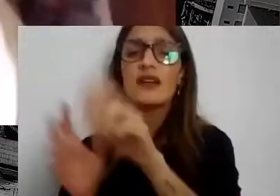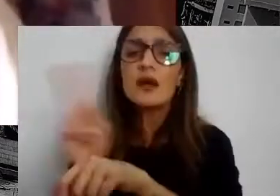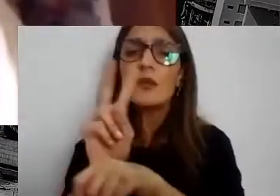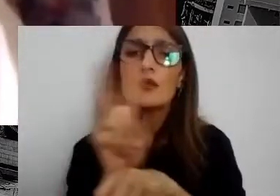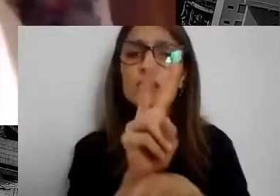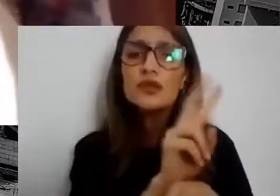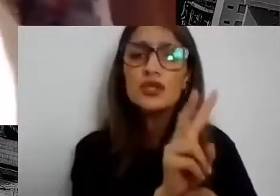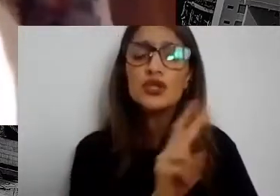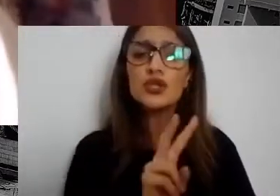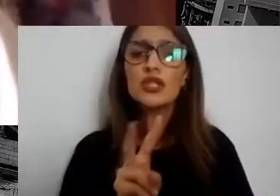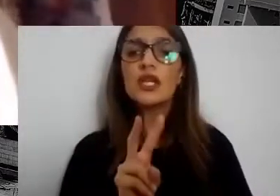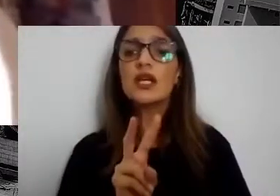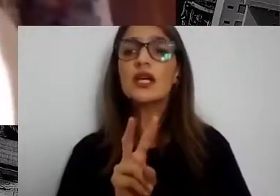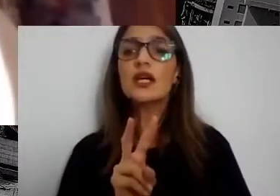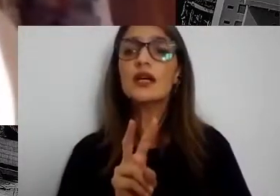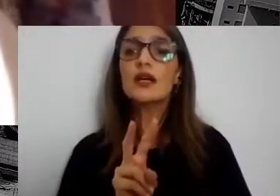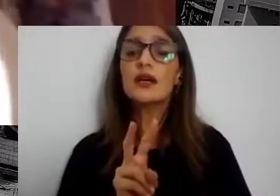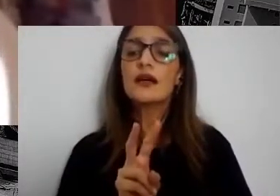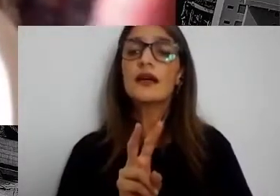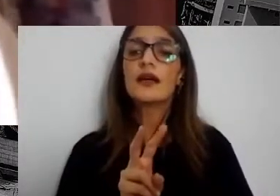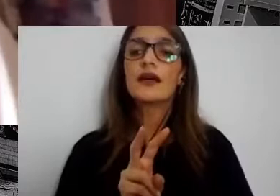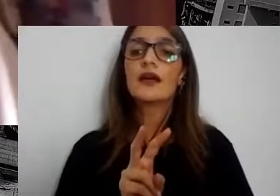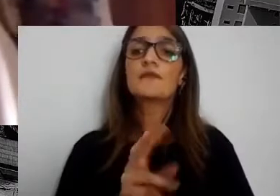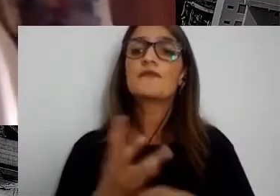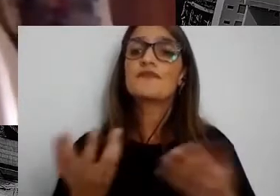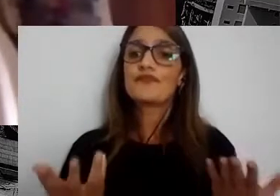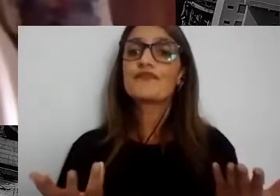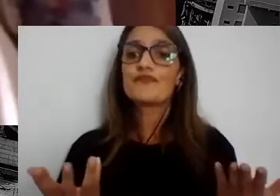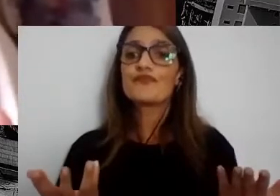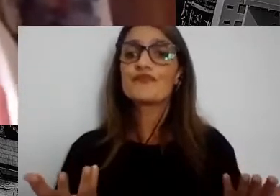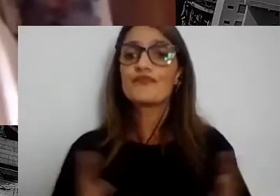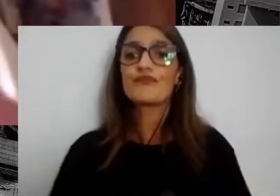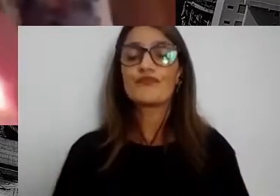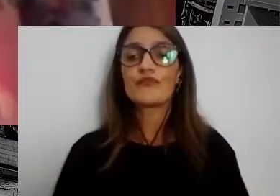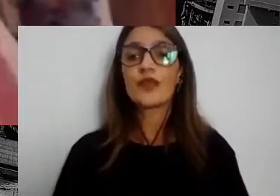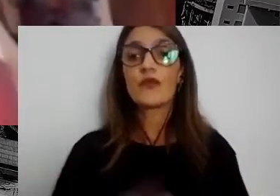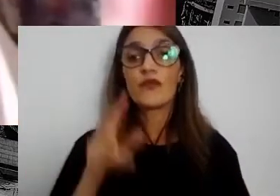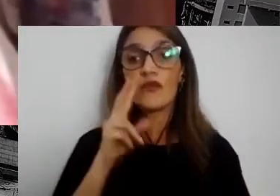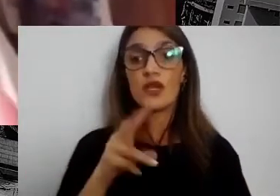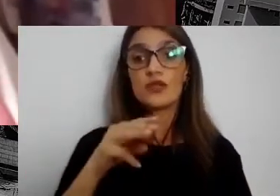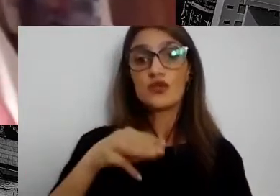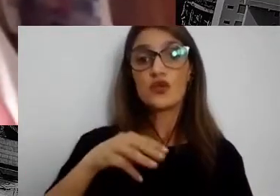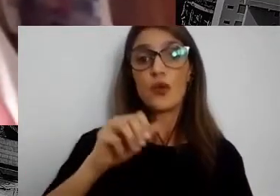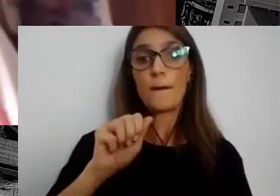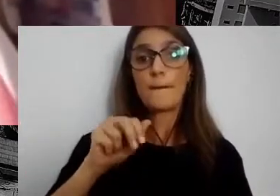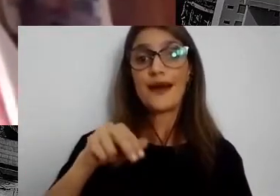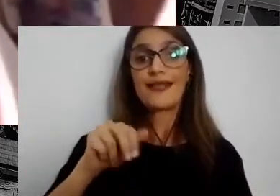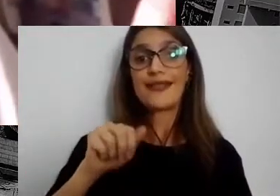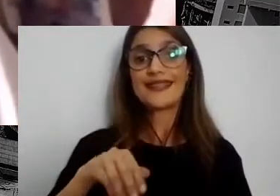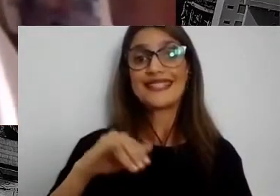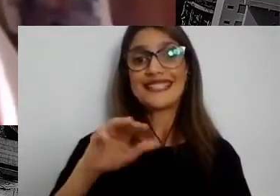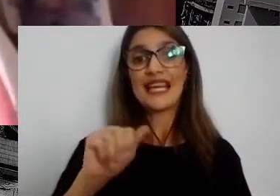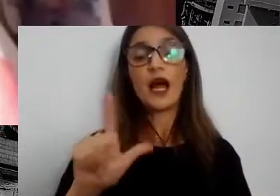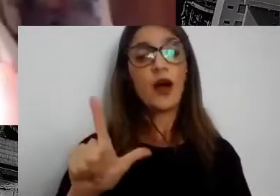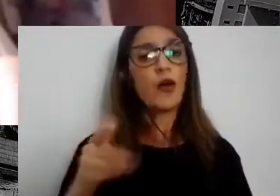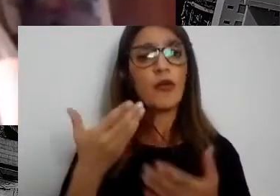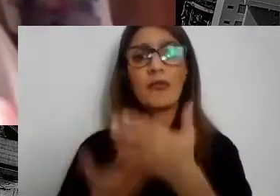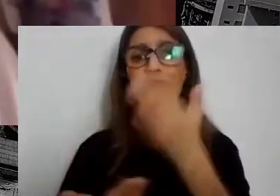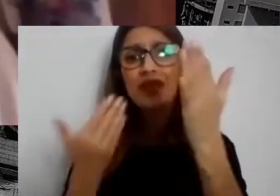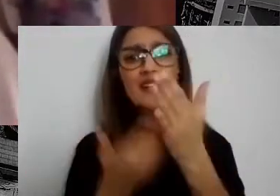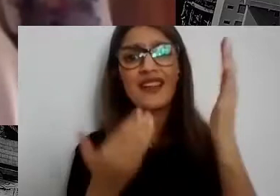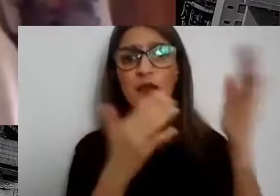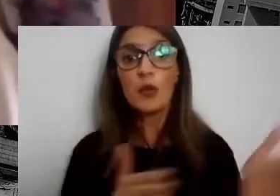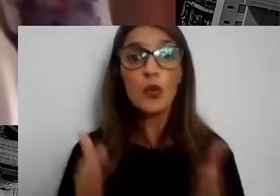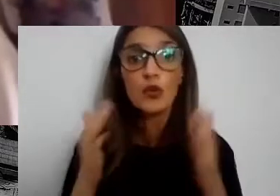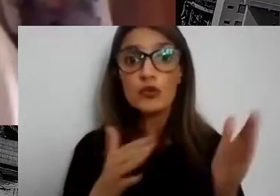recuperar essas áreas são importantes. A gente vê nos nossos mananciais como eles estão perdendo capacidade de produção e